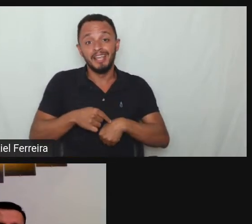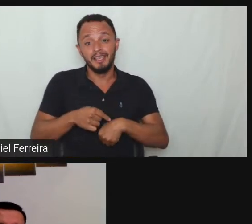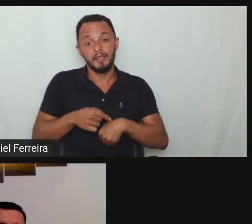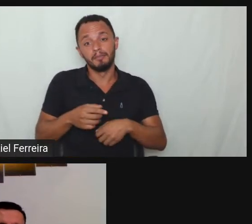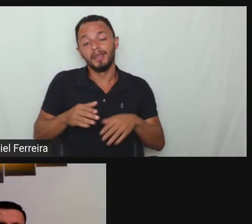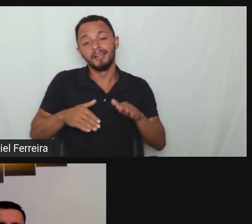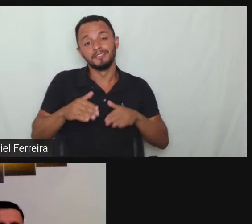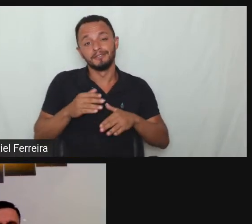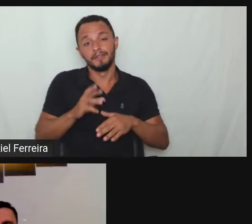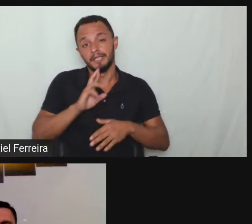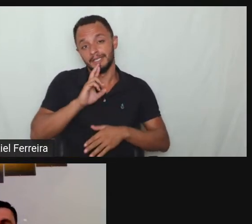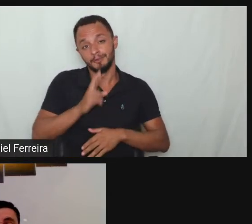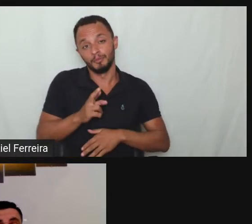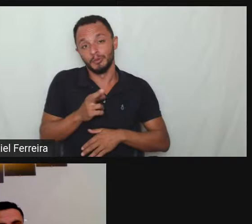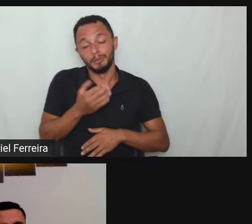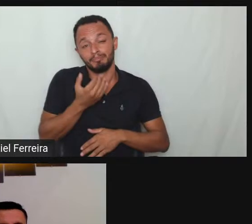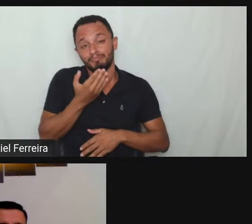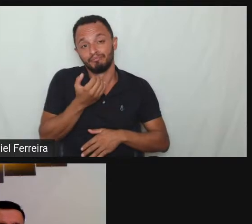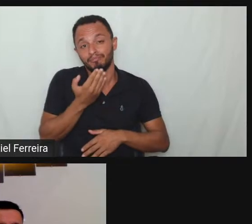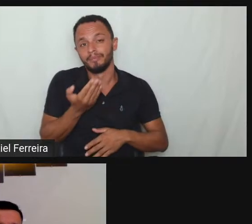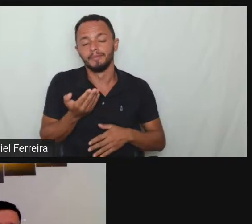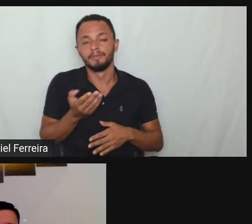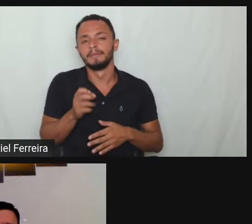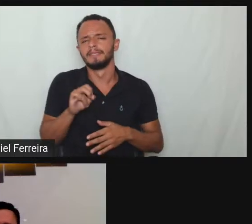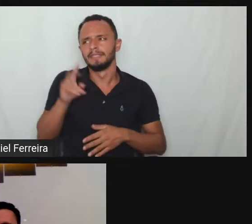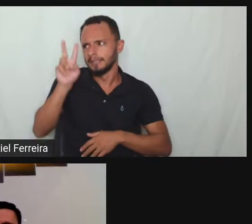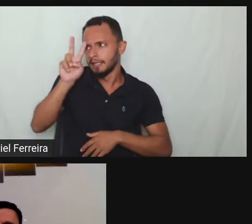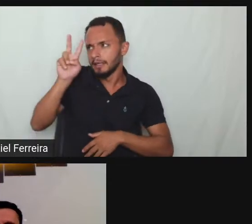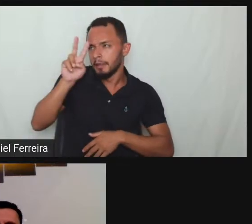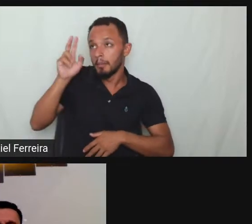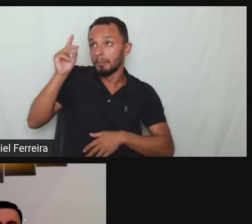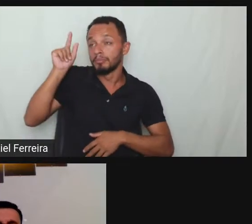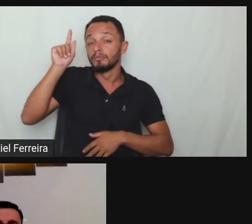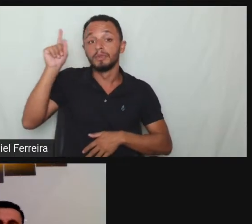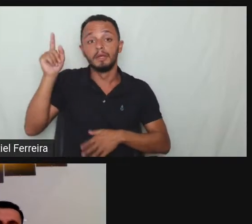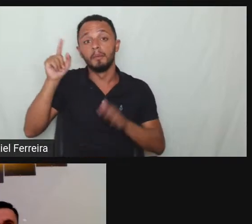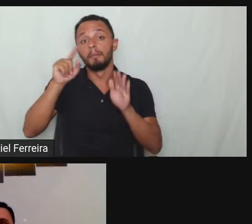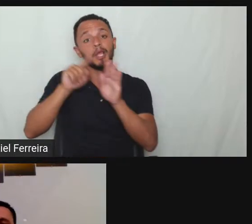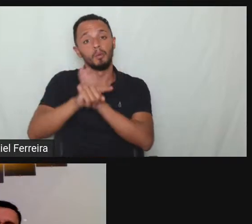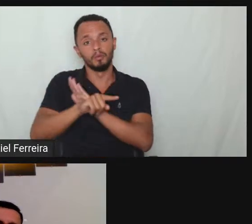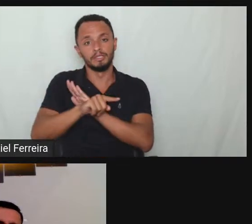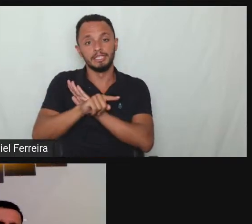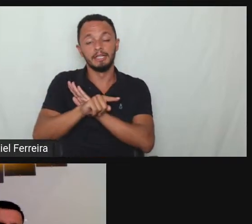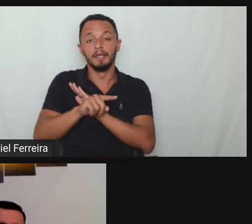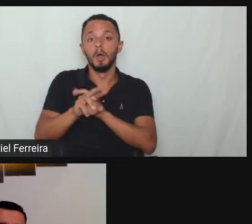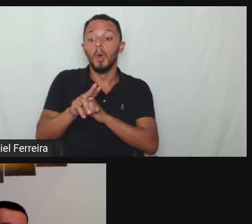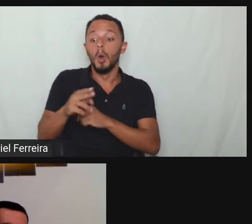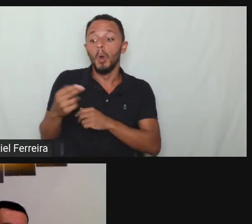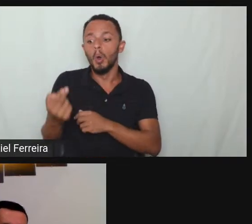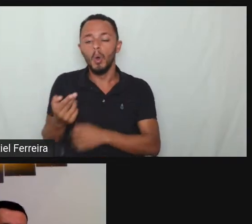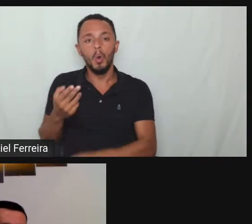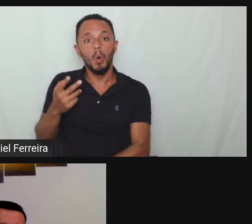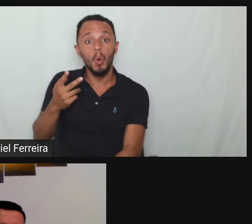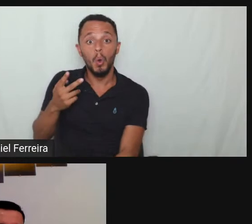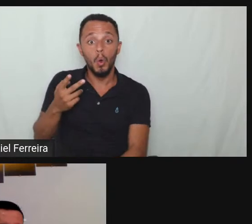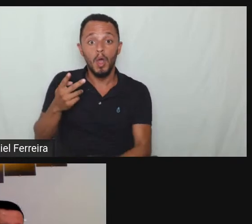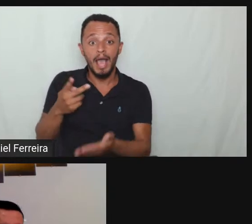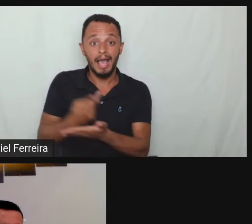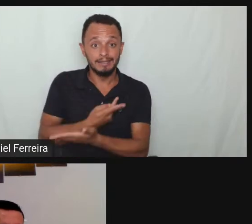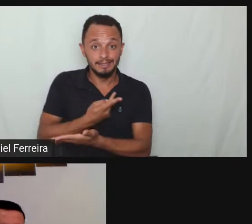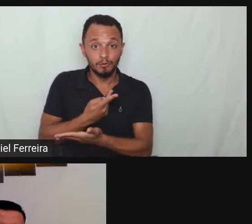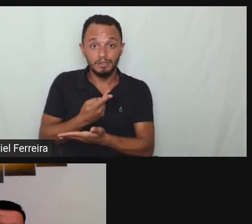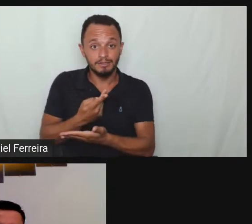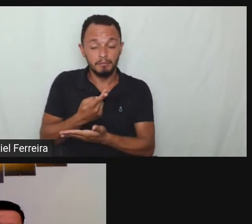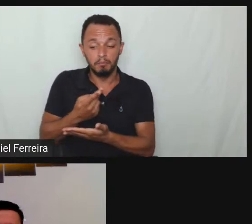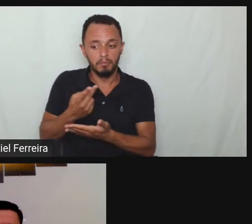pela limitação do horário que alguém lembra depois não conseguiu lembrar agora ou que passar por alguma situação quiser procurar a gente